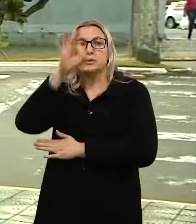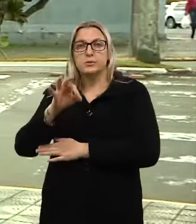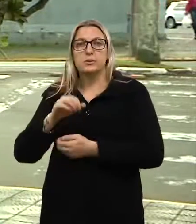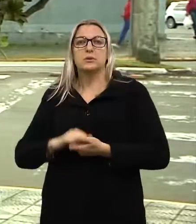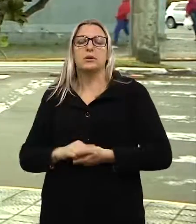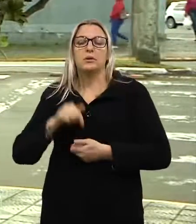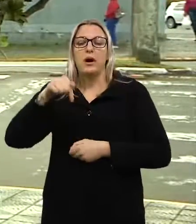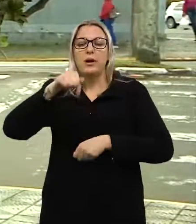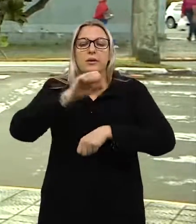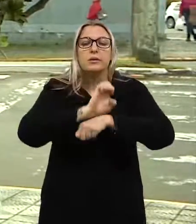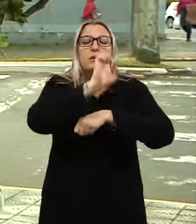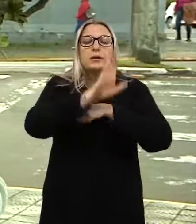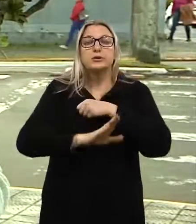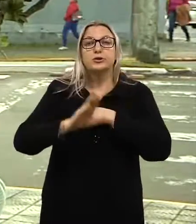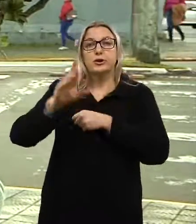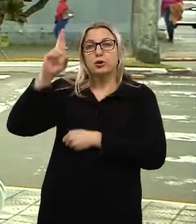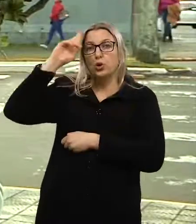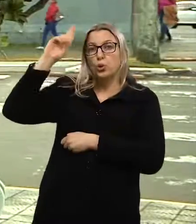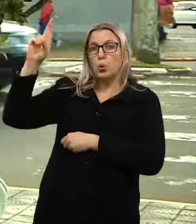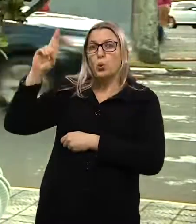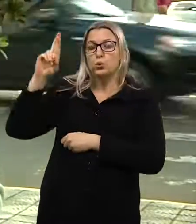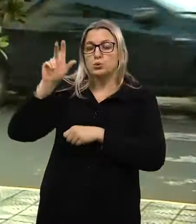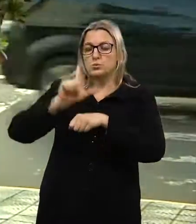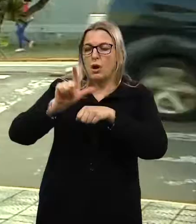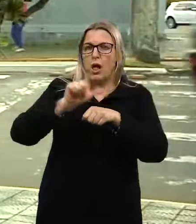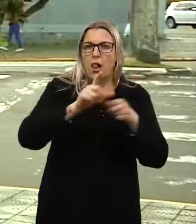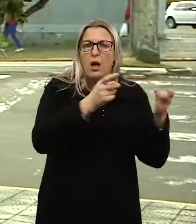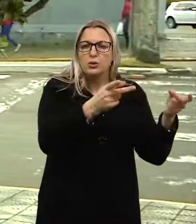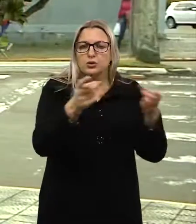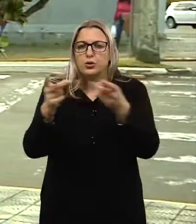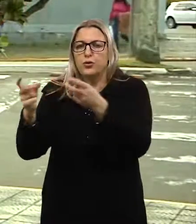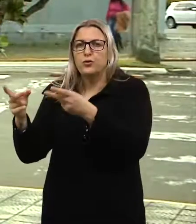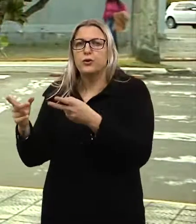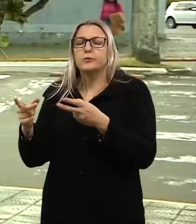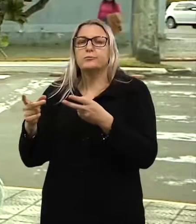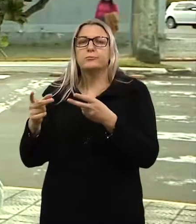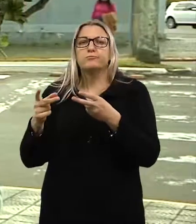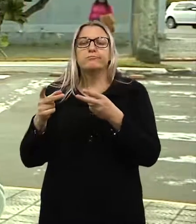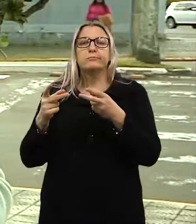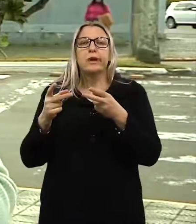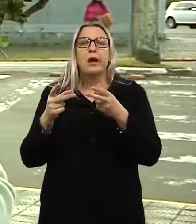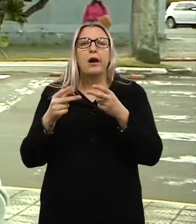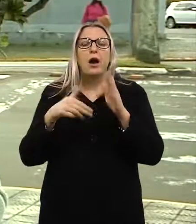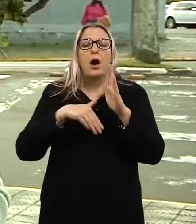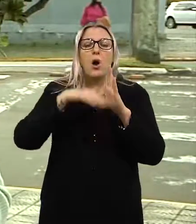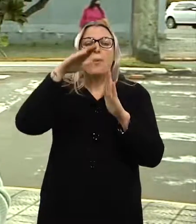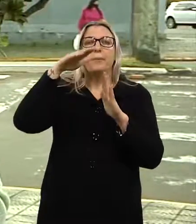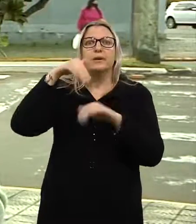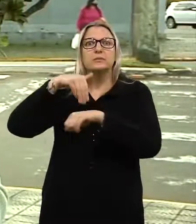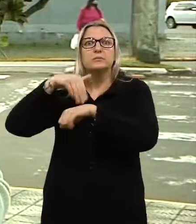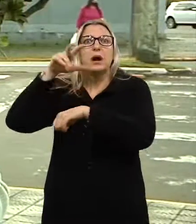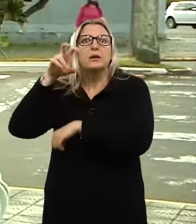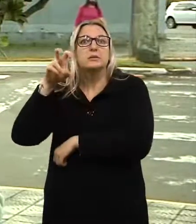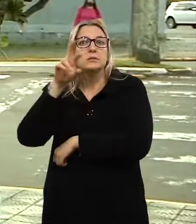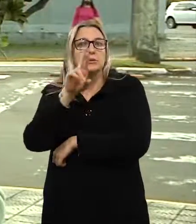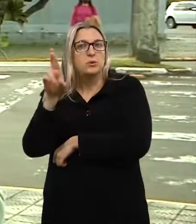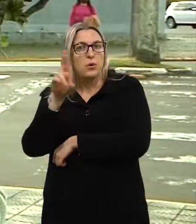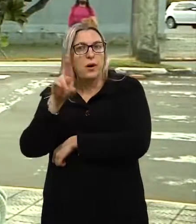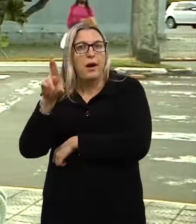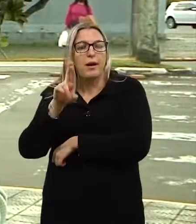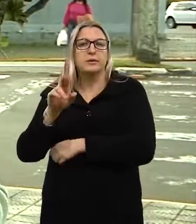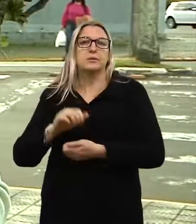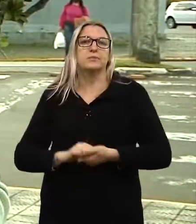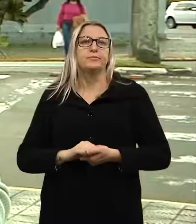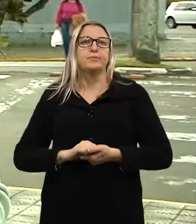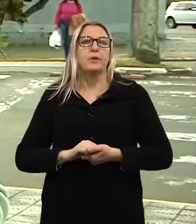Em Erechim, segundo os proprietários das revendas, esse aumento representa um incremento de até R 5,00 no valor final do